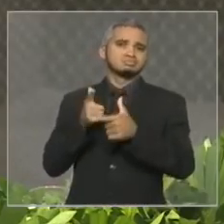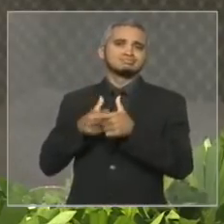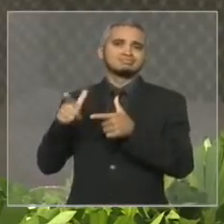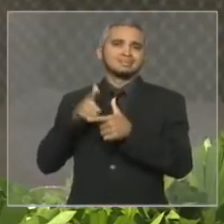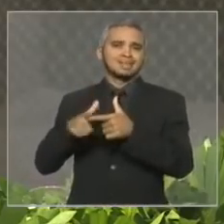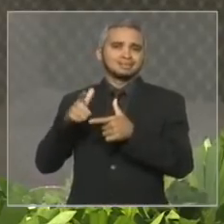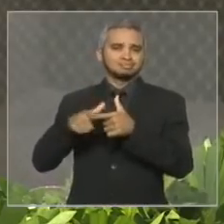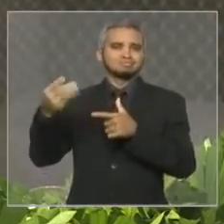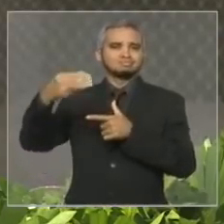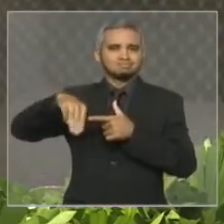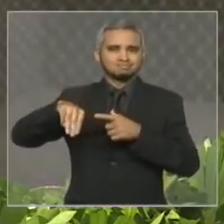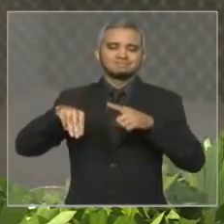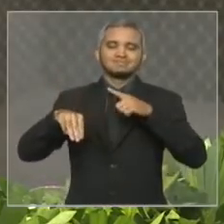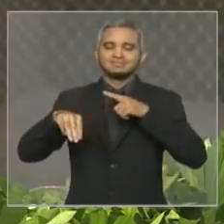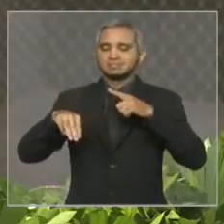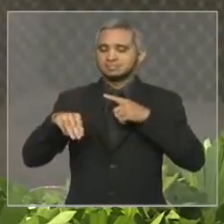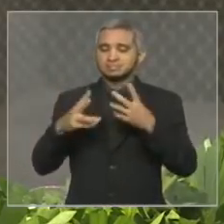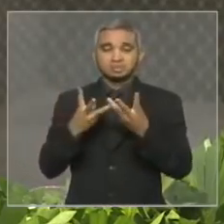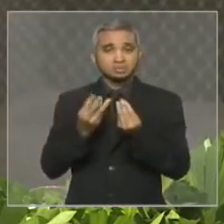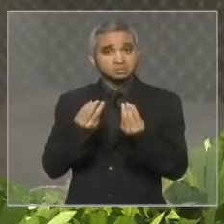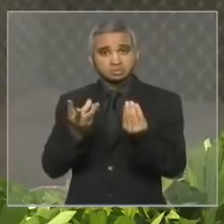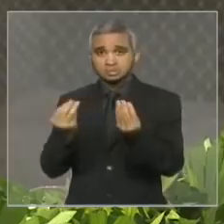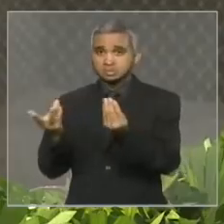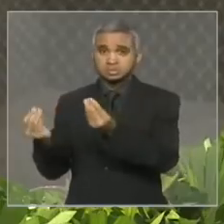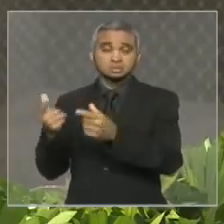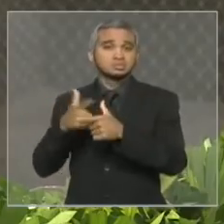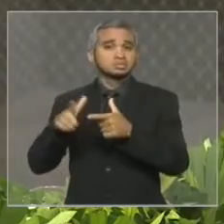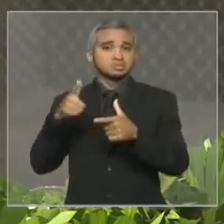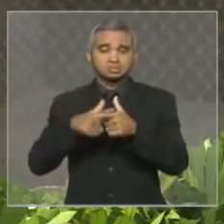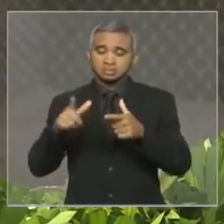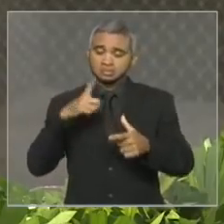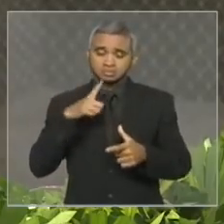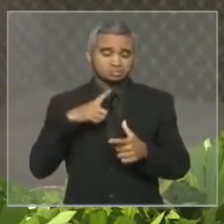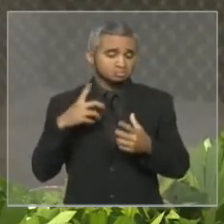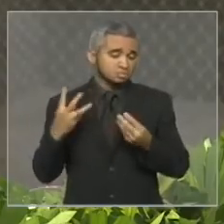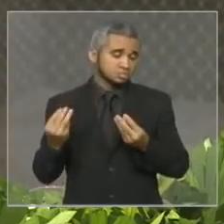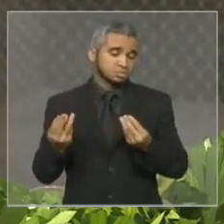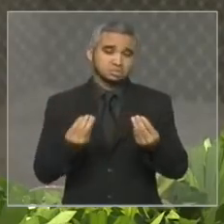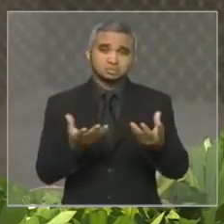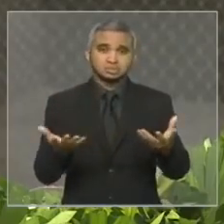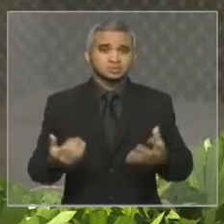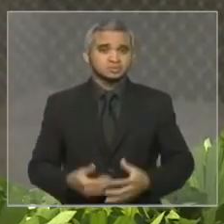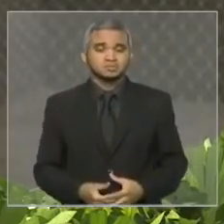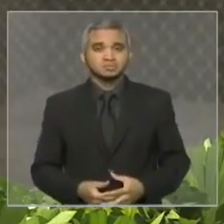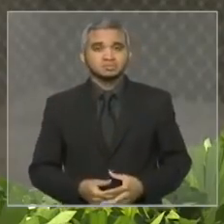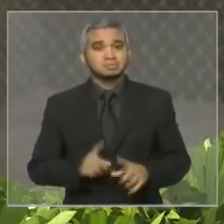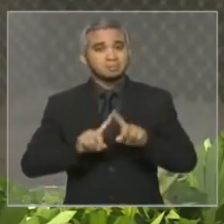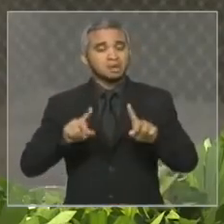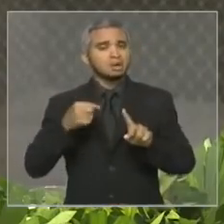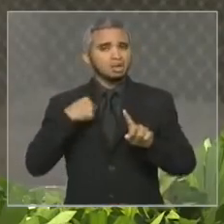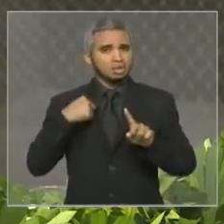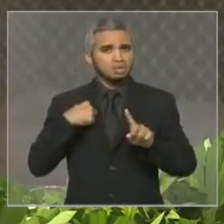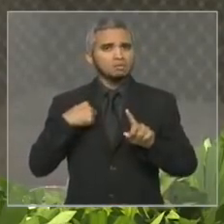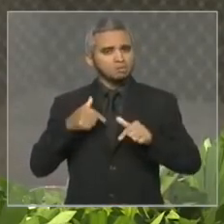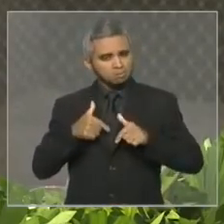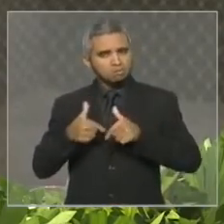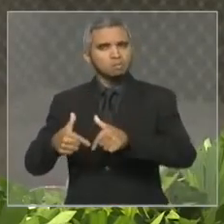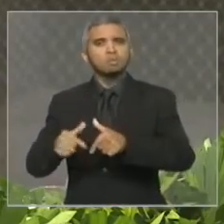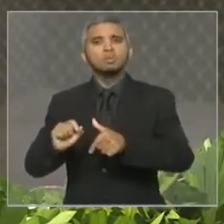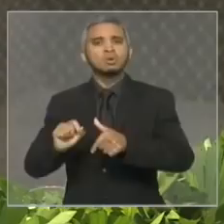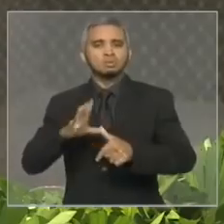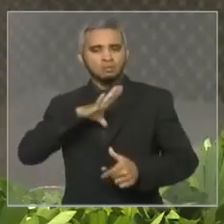as dezenas eles existem as centenas as minhas armas são as mesmas coragem